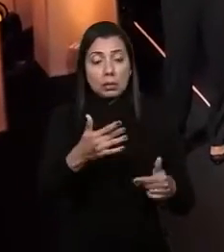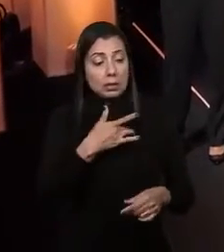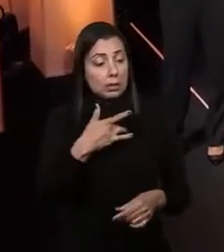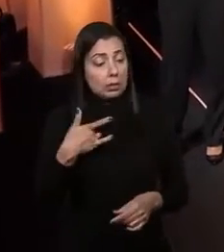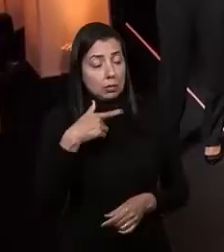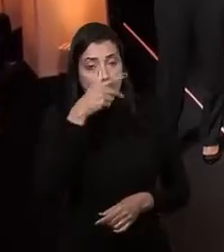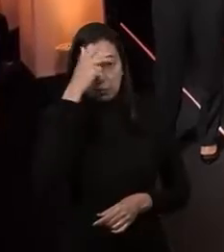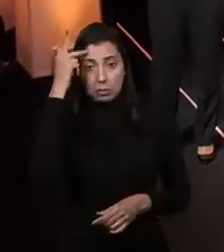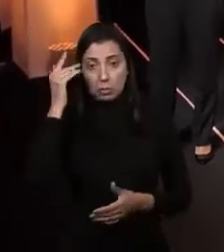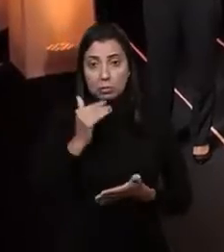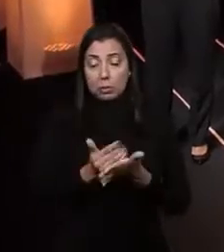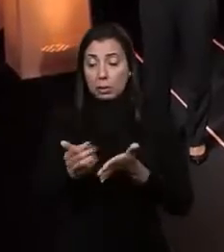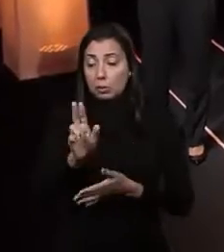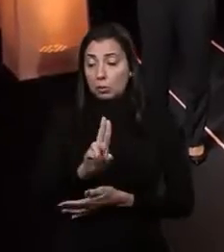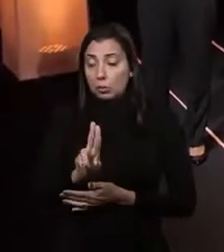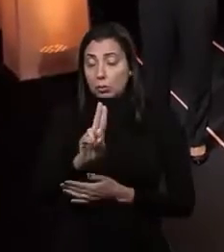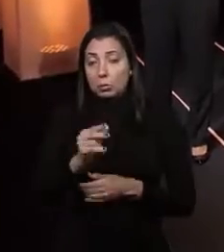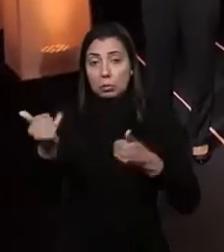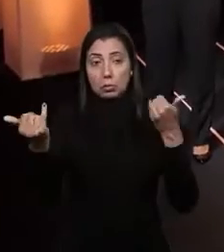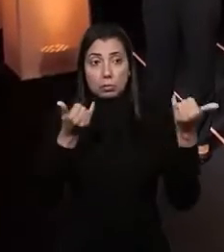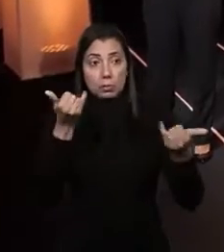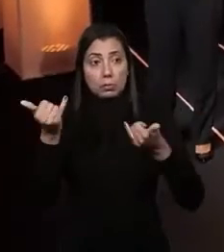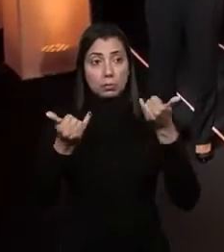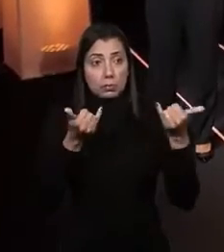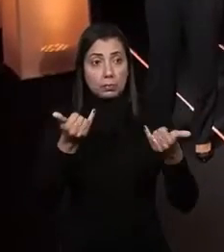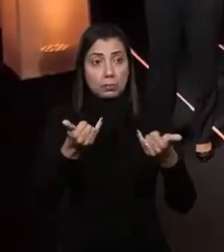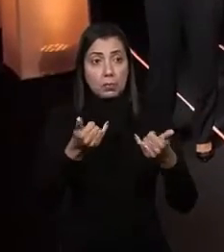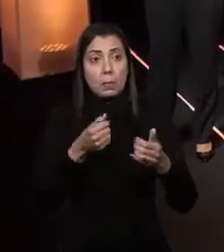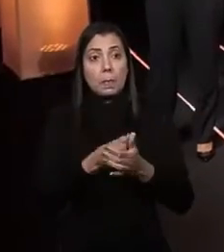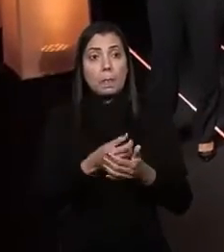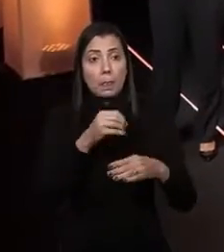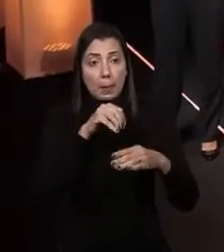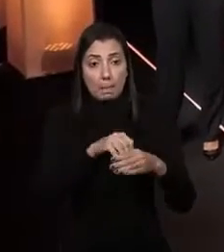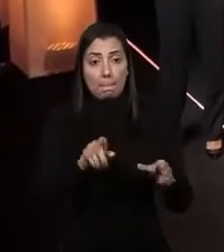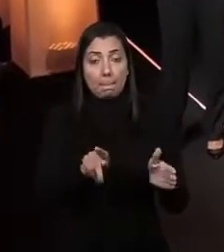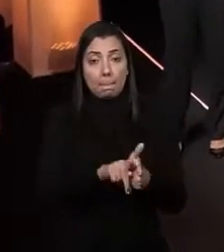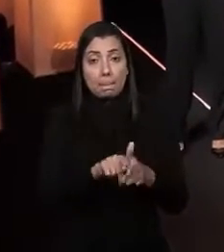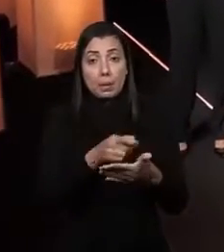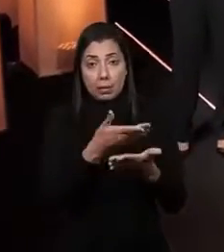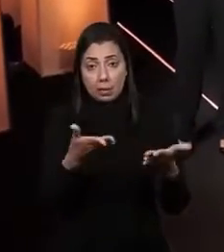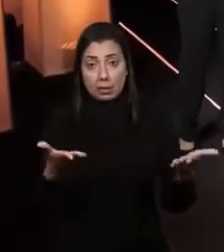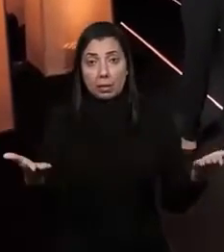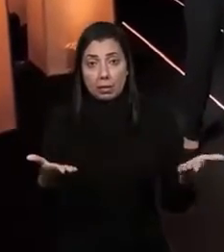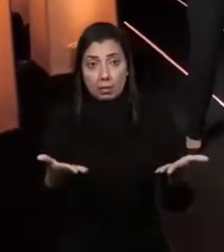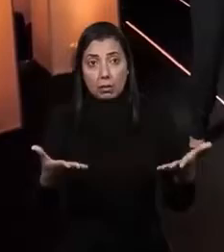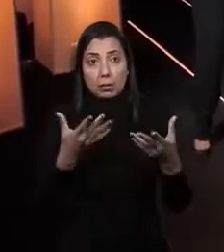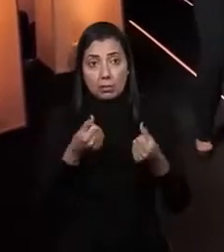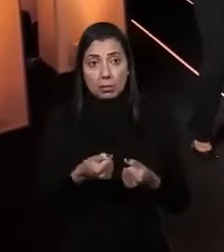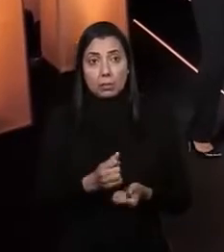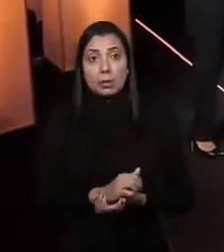indivíduos, a partir do uso das informações de internação. Iveson, você está com a gente agora? Vamos lá.